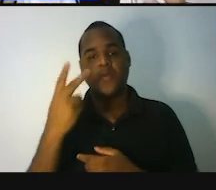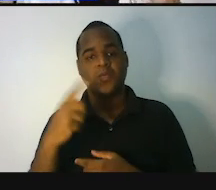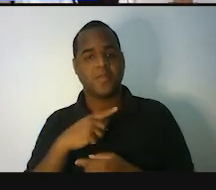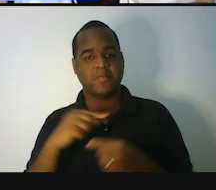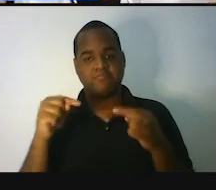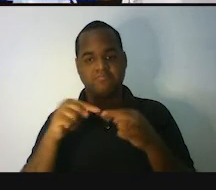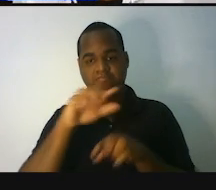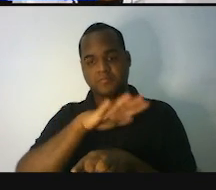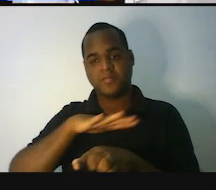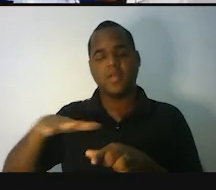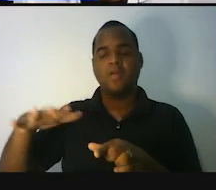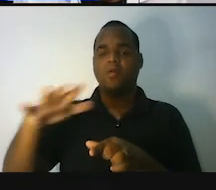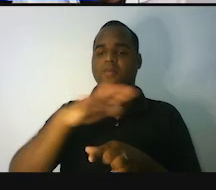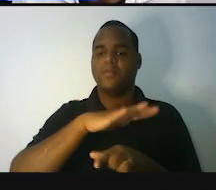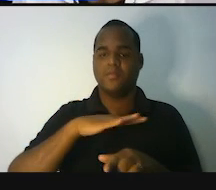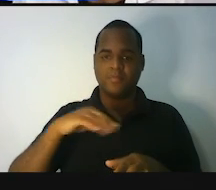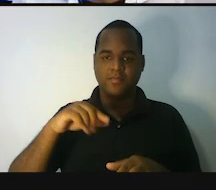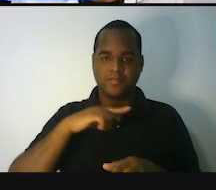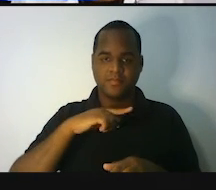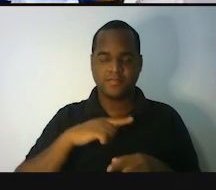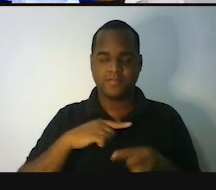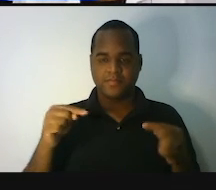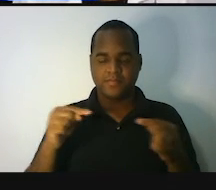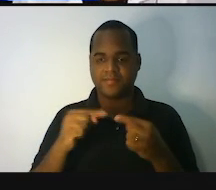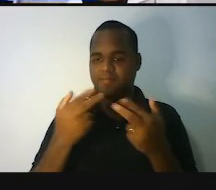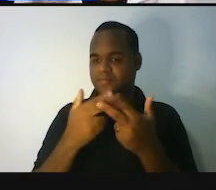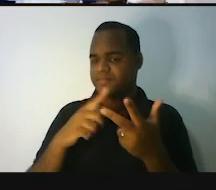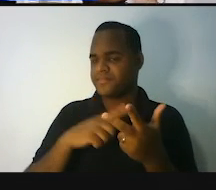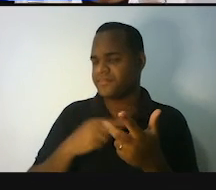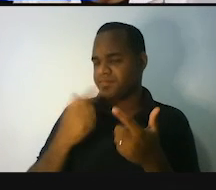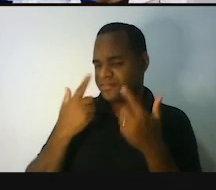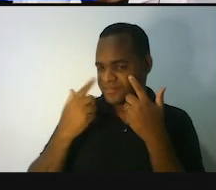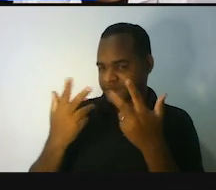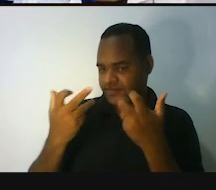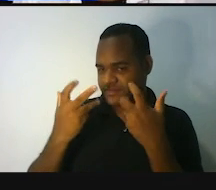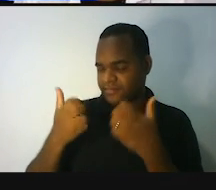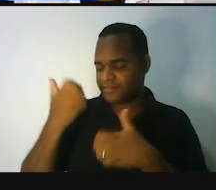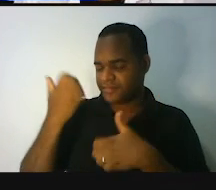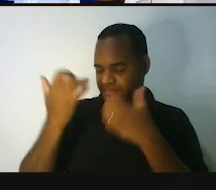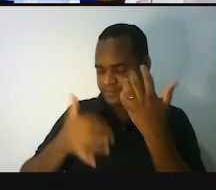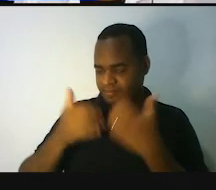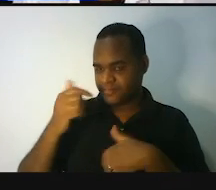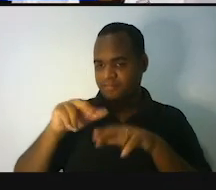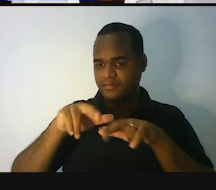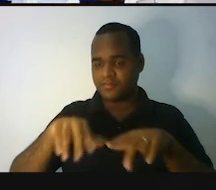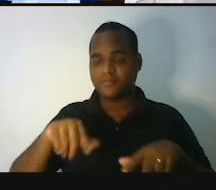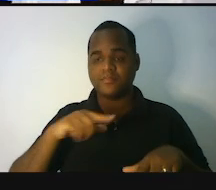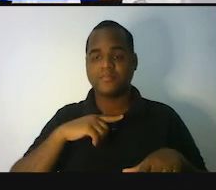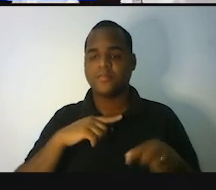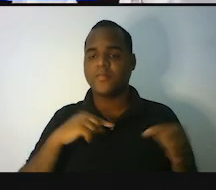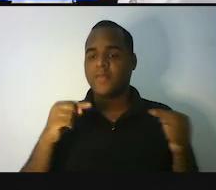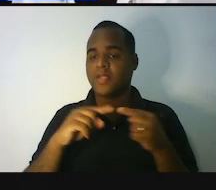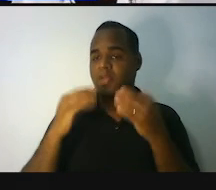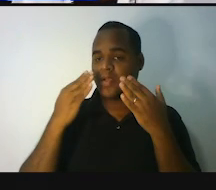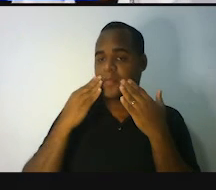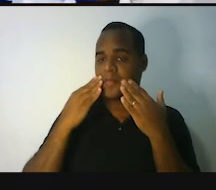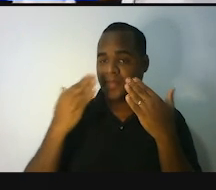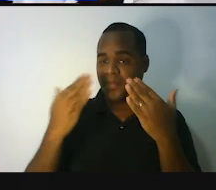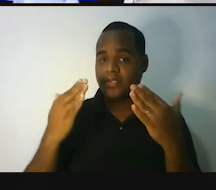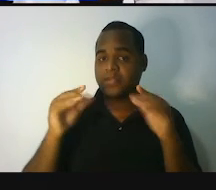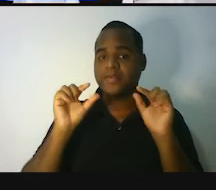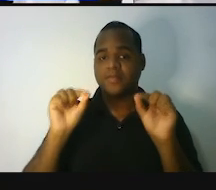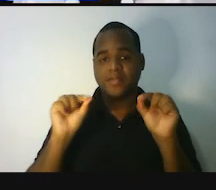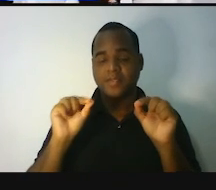uma coisa ocupa de espaço. E a gente viu ali que esse volume, a unidade que representa